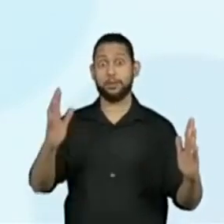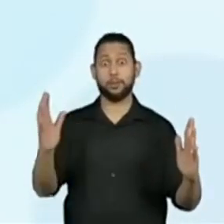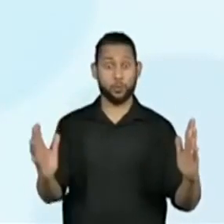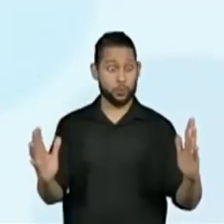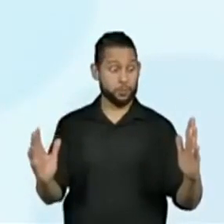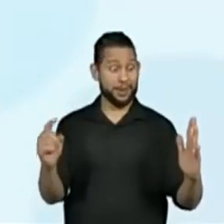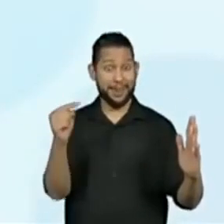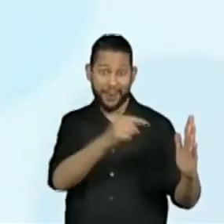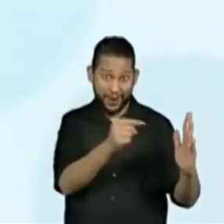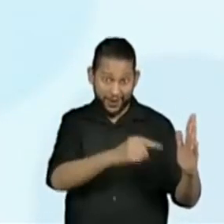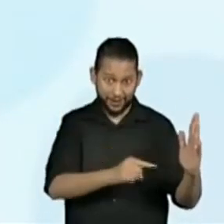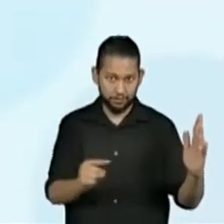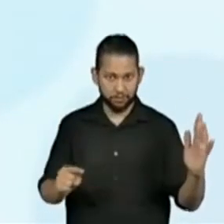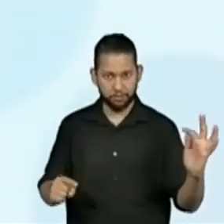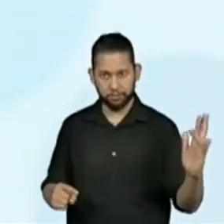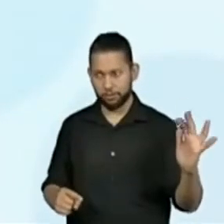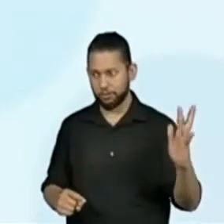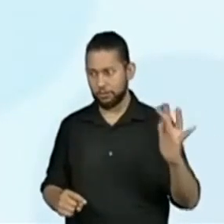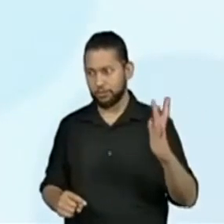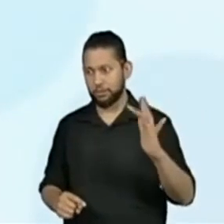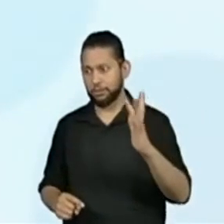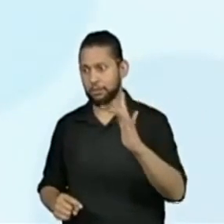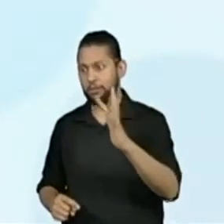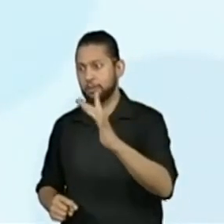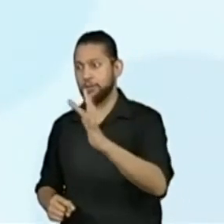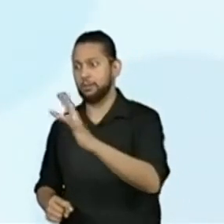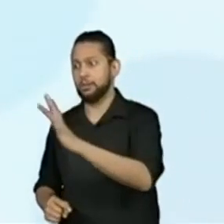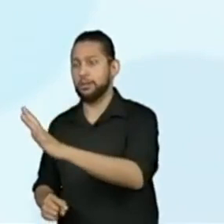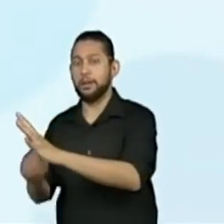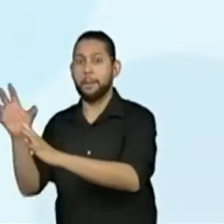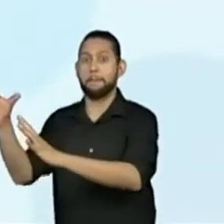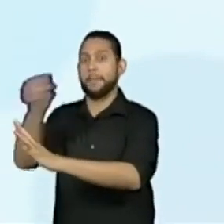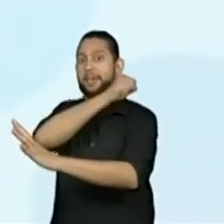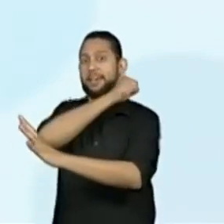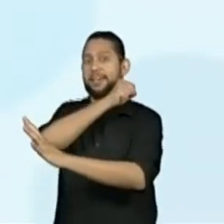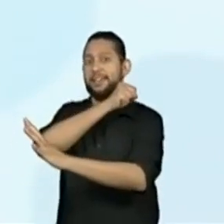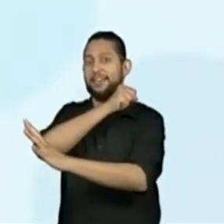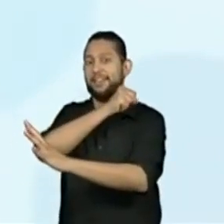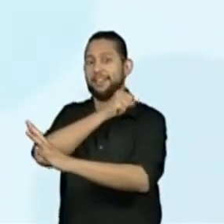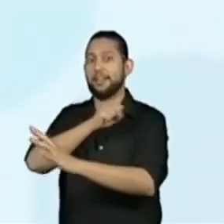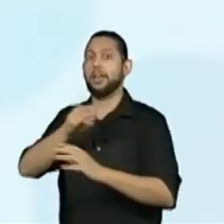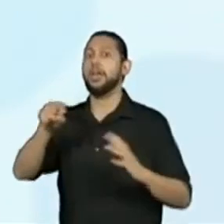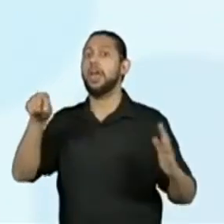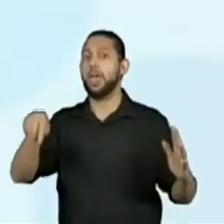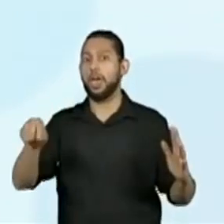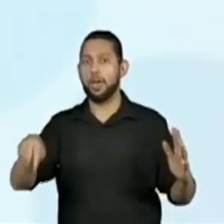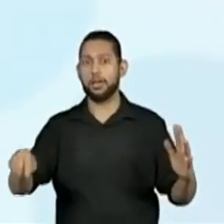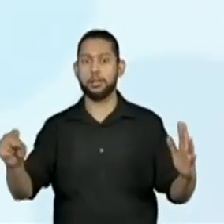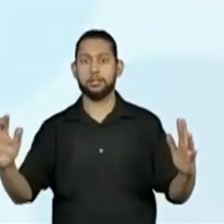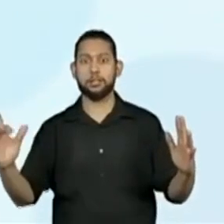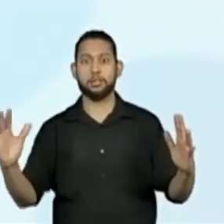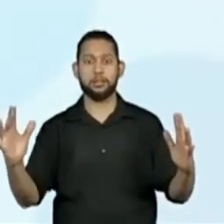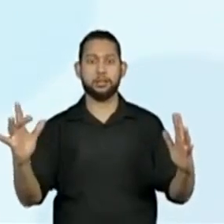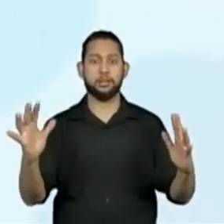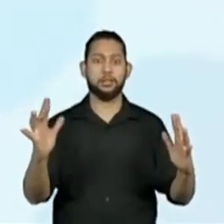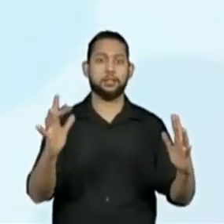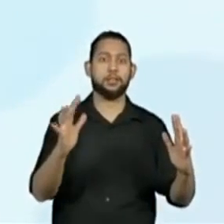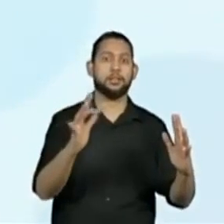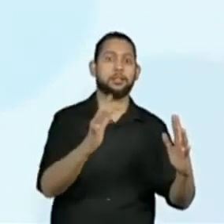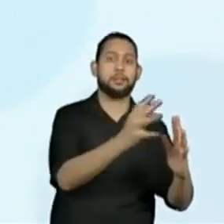adversário e recuperar a bandeirinha sem ser tocada.